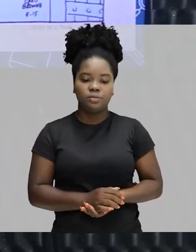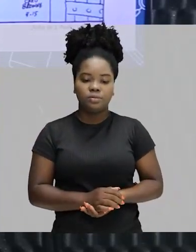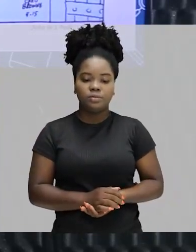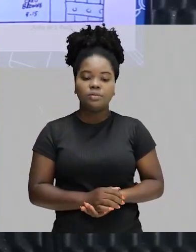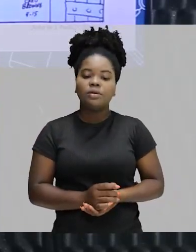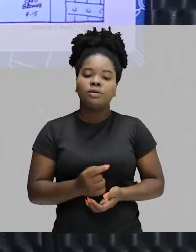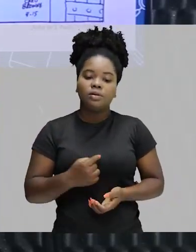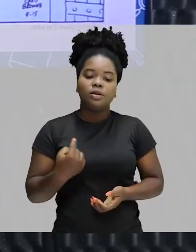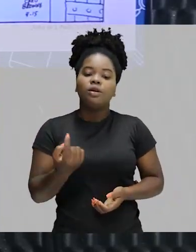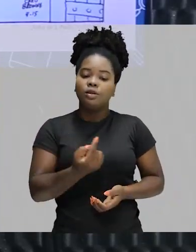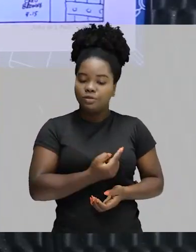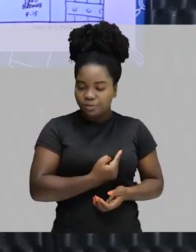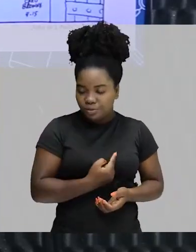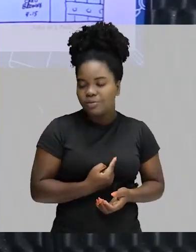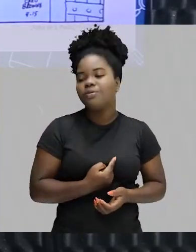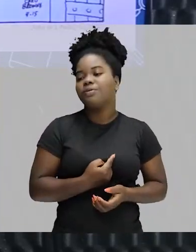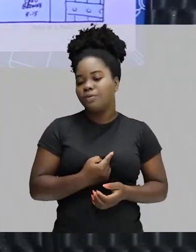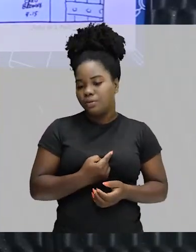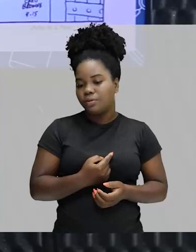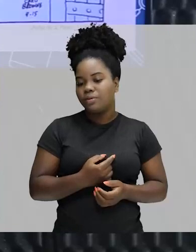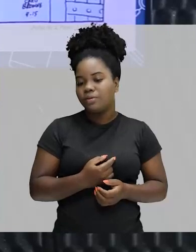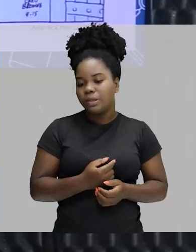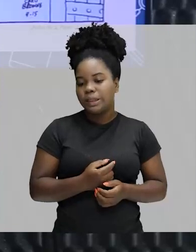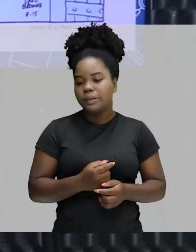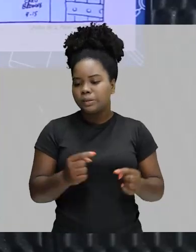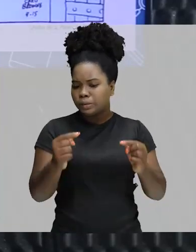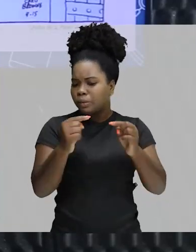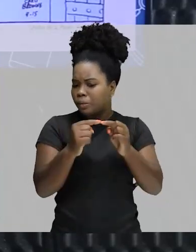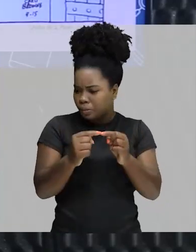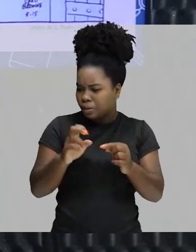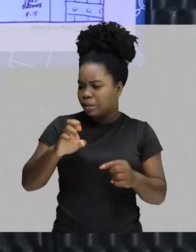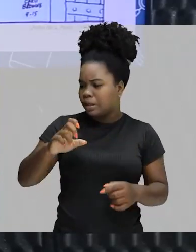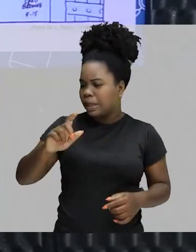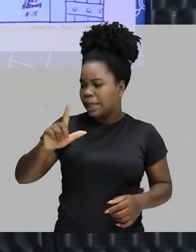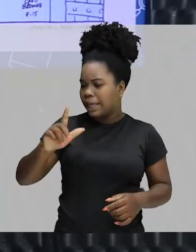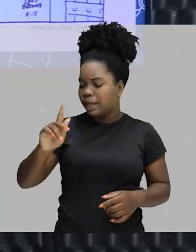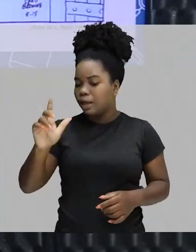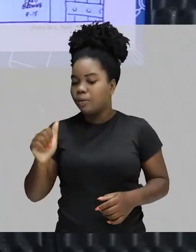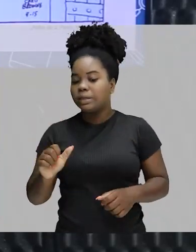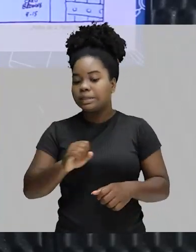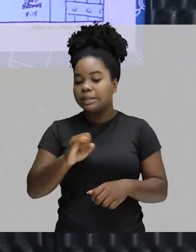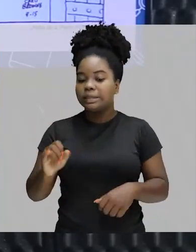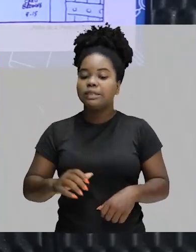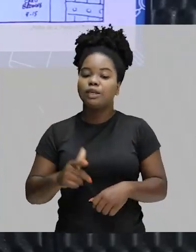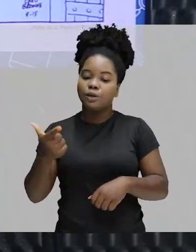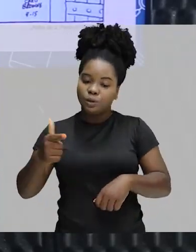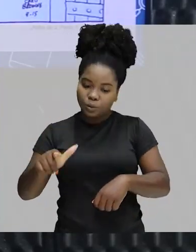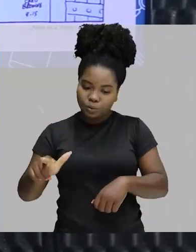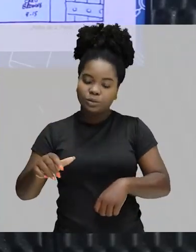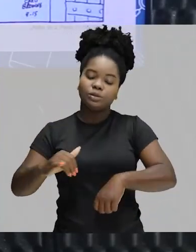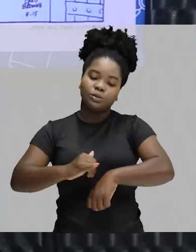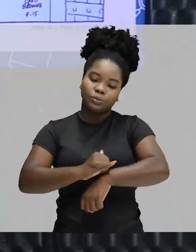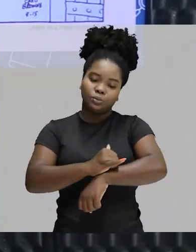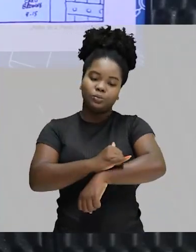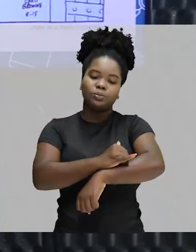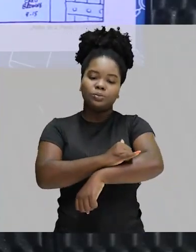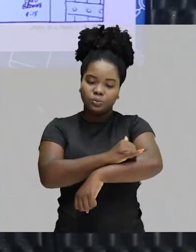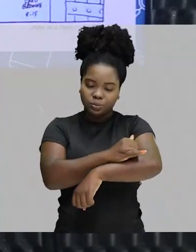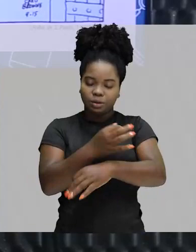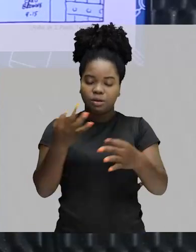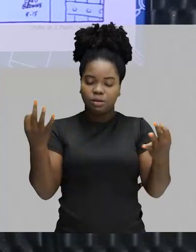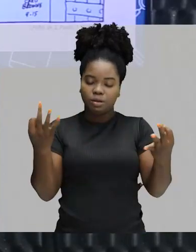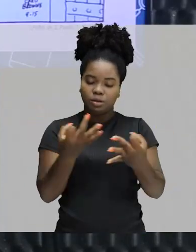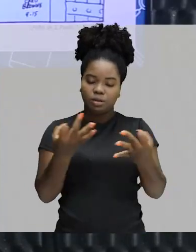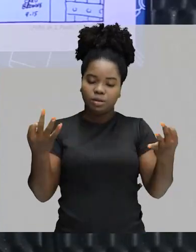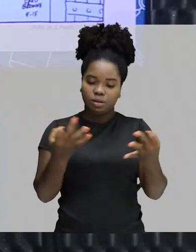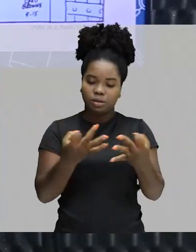Nós fazemos um par perfeito, Helga. Se continuarmos engordando, faremos um quádruplo perfeito. Então,